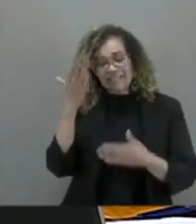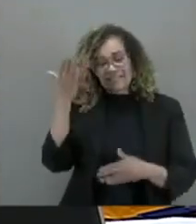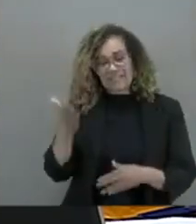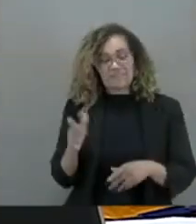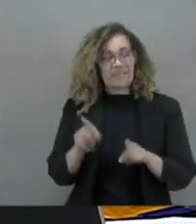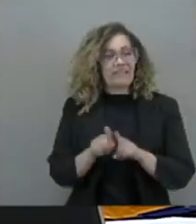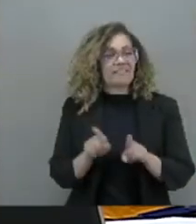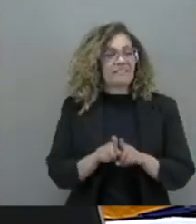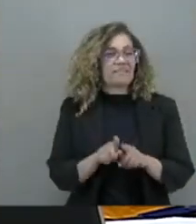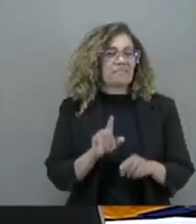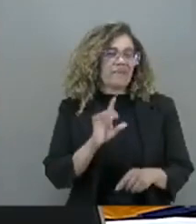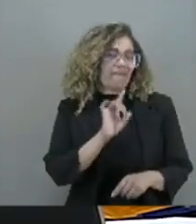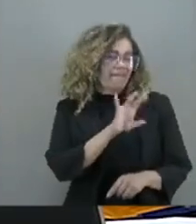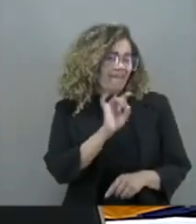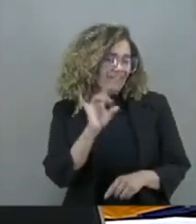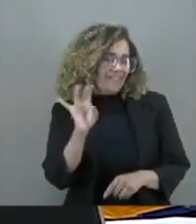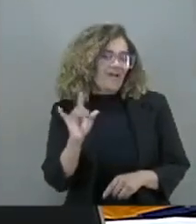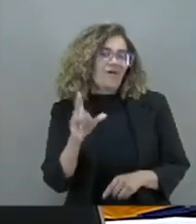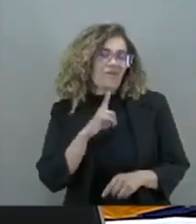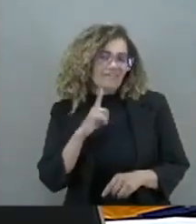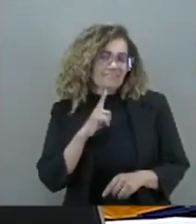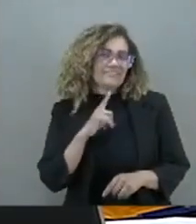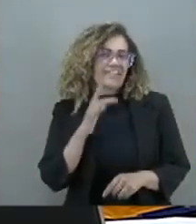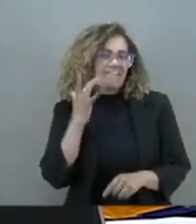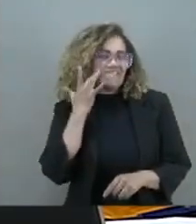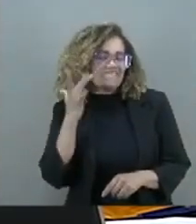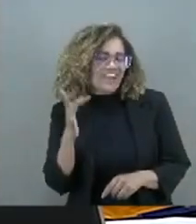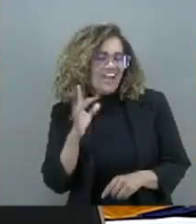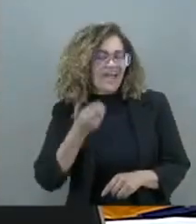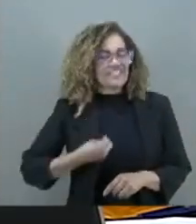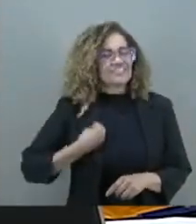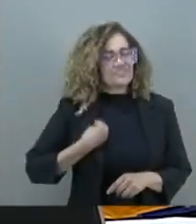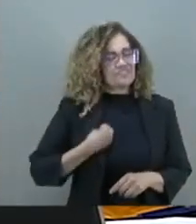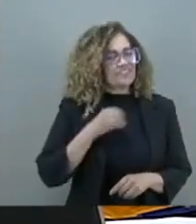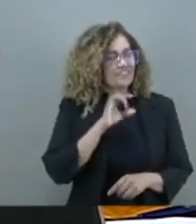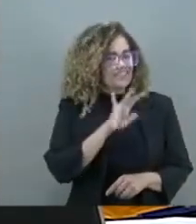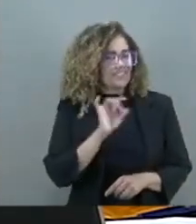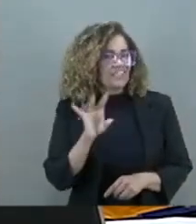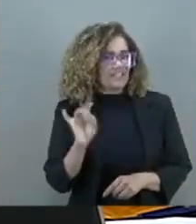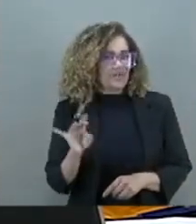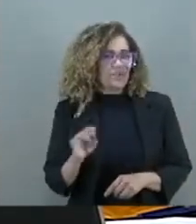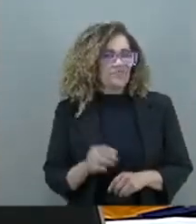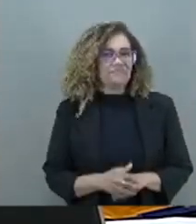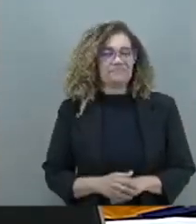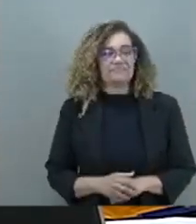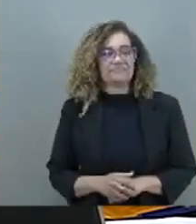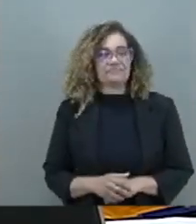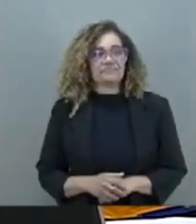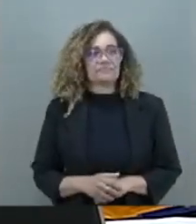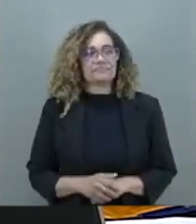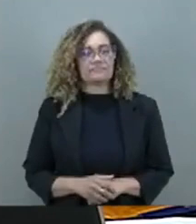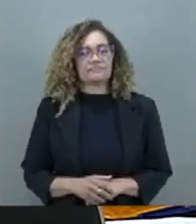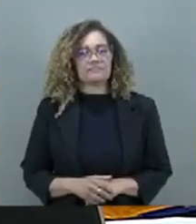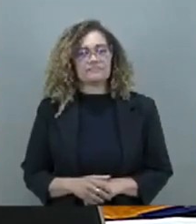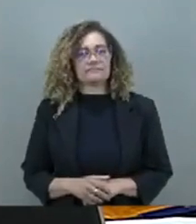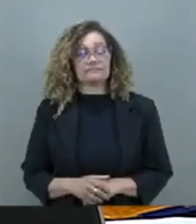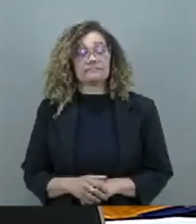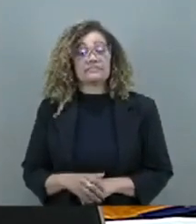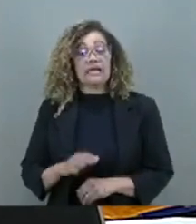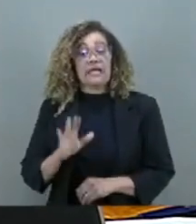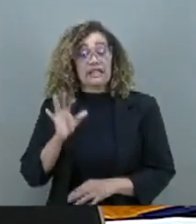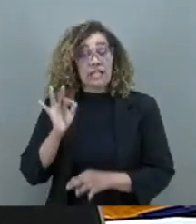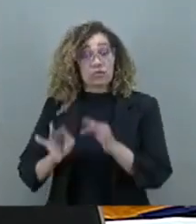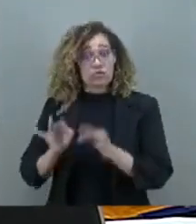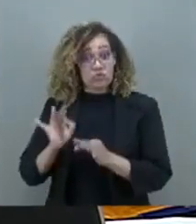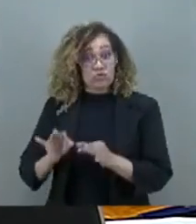e para facilitar a vida de todos os juízes, a facilitar a vida de todos, e acima de tudo, na justiça, no